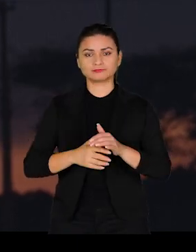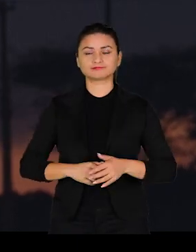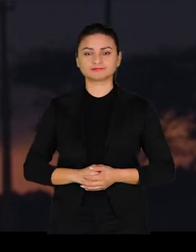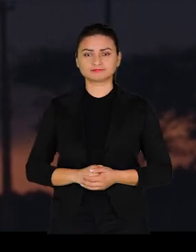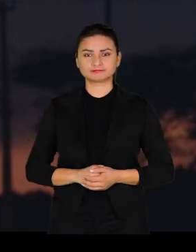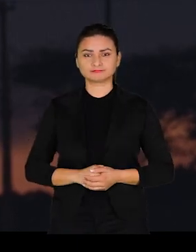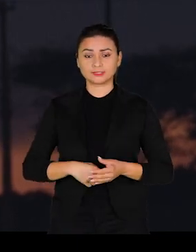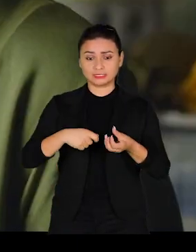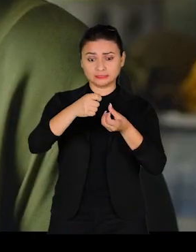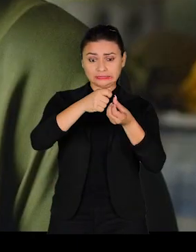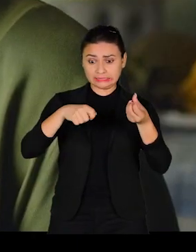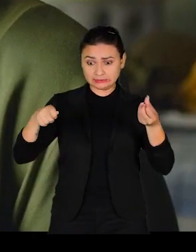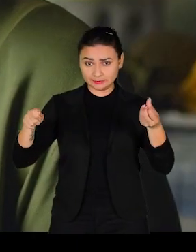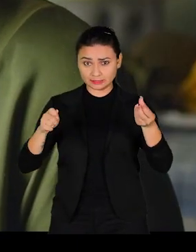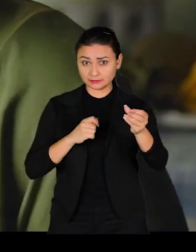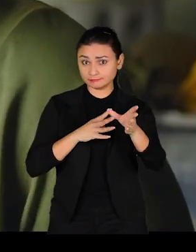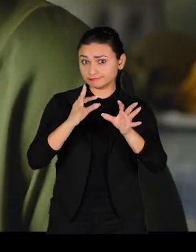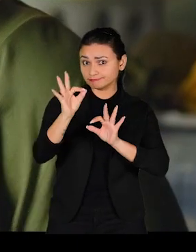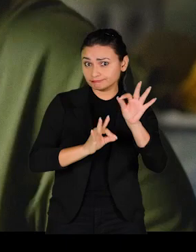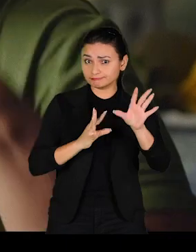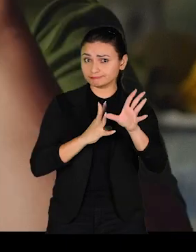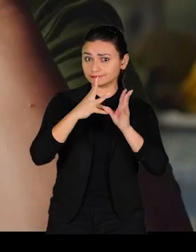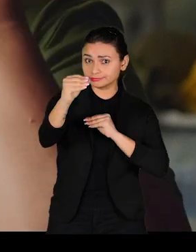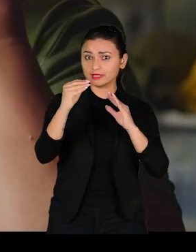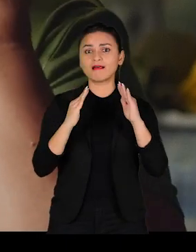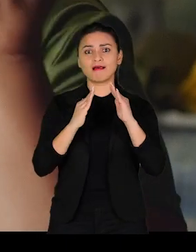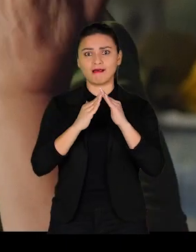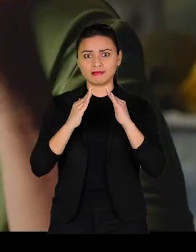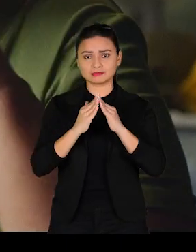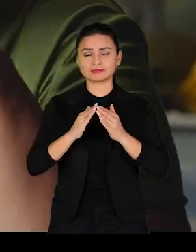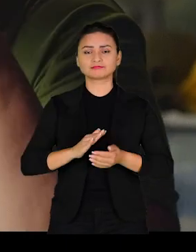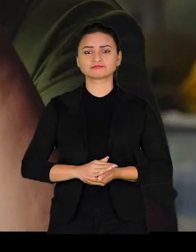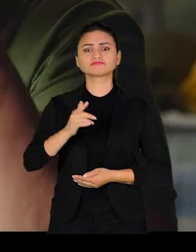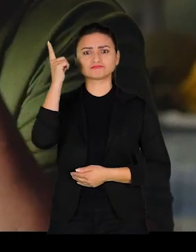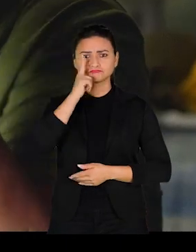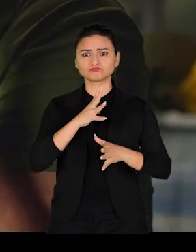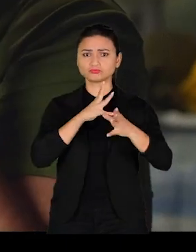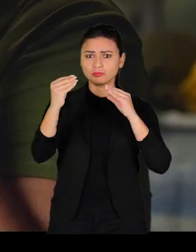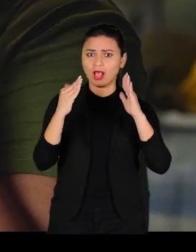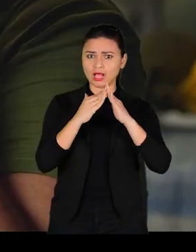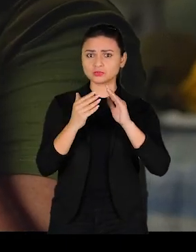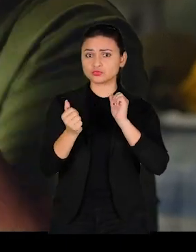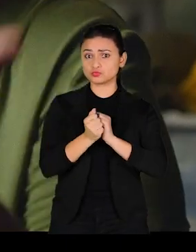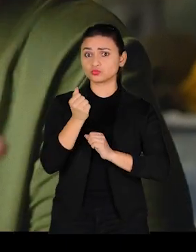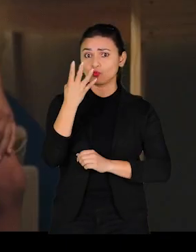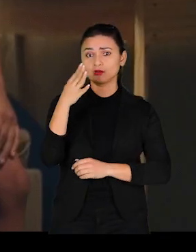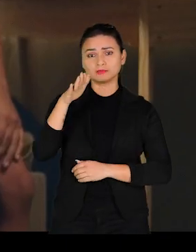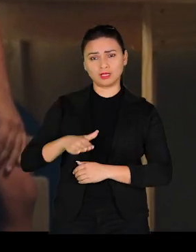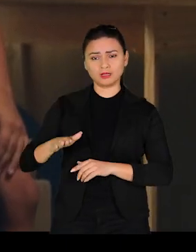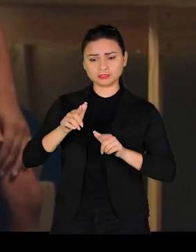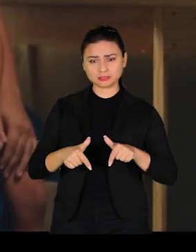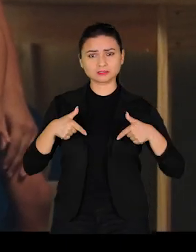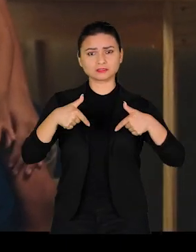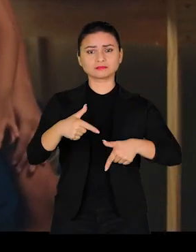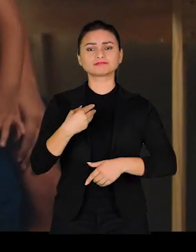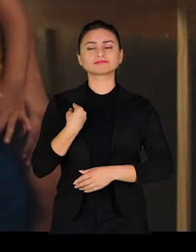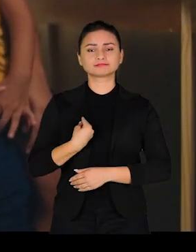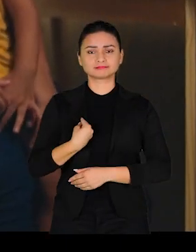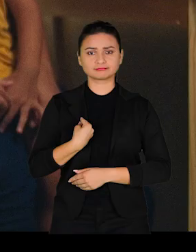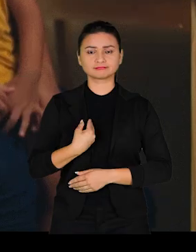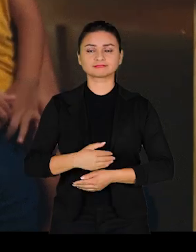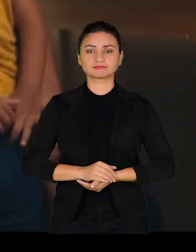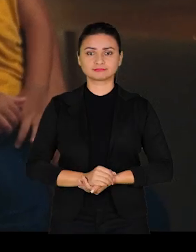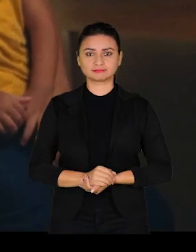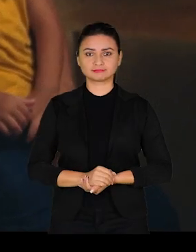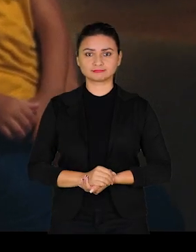ex-marido. Eu planejei seis meses a fuga da minha própria casa. Eu fugi de casa com quatro crianças, à procura de